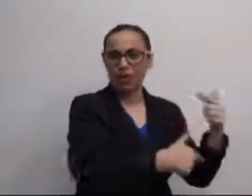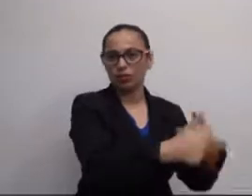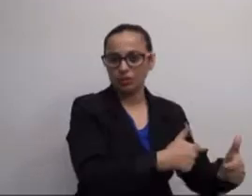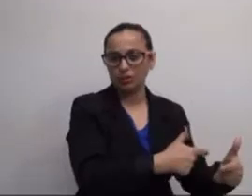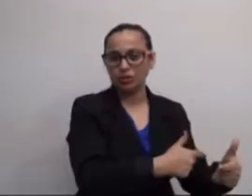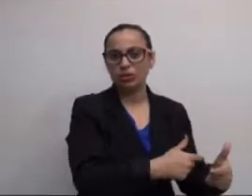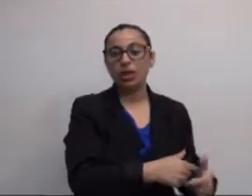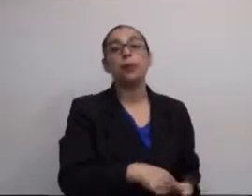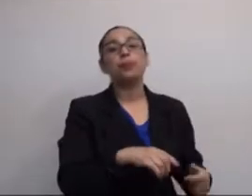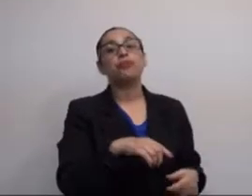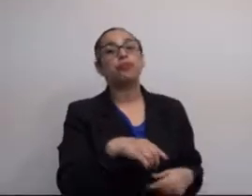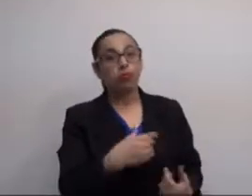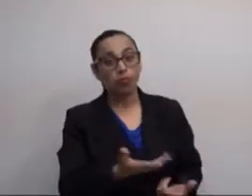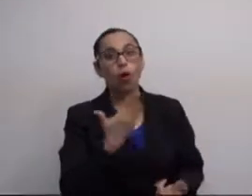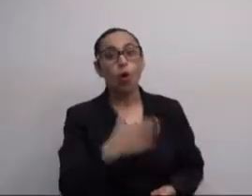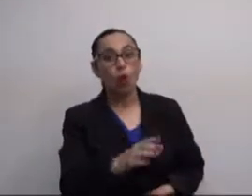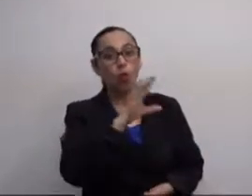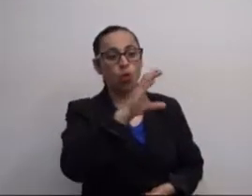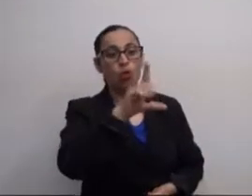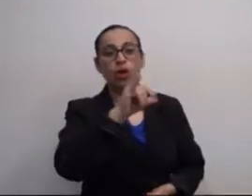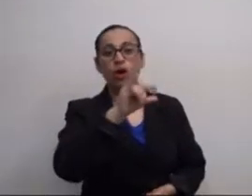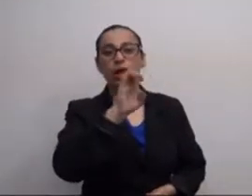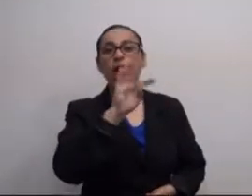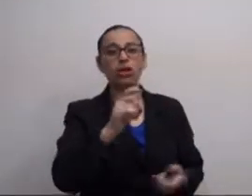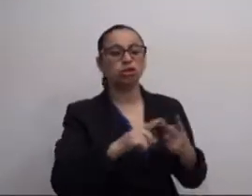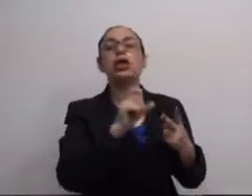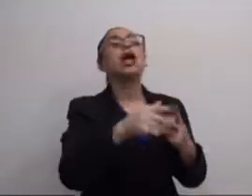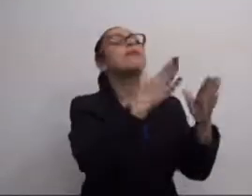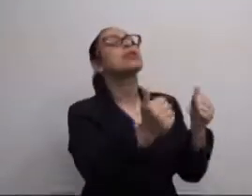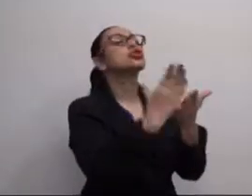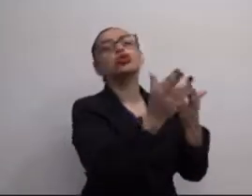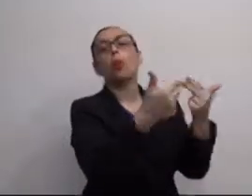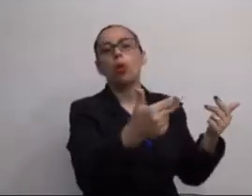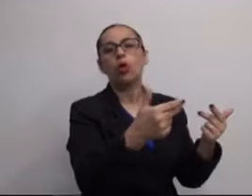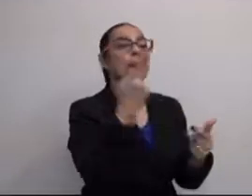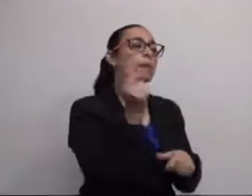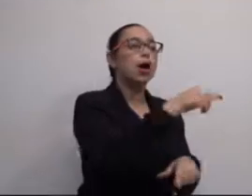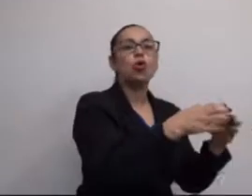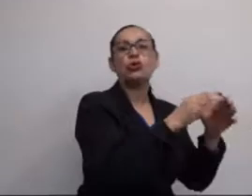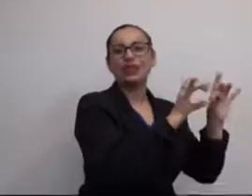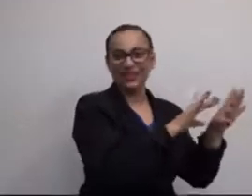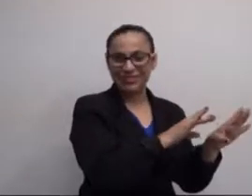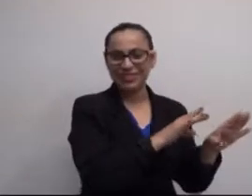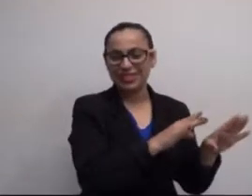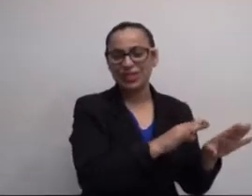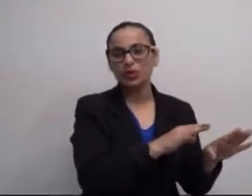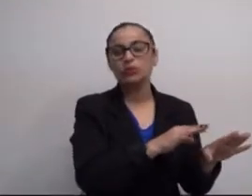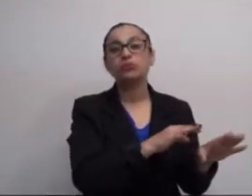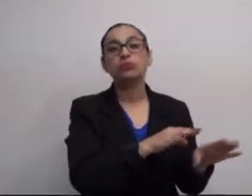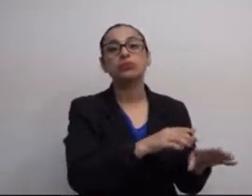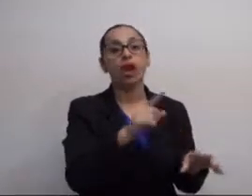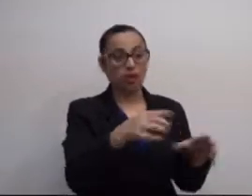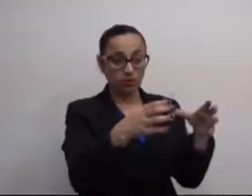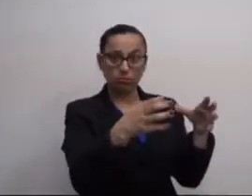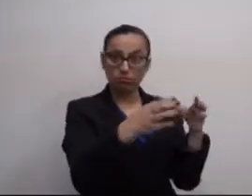Qual é a especialidade daquele grupo de trabalhadores? E aí, qual é o seu cliente? Quem vai pedir algo